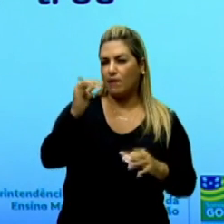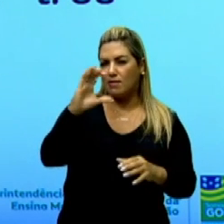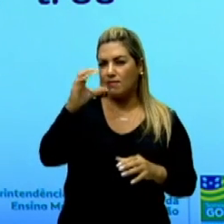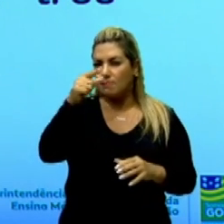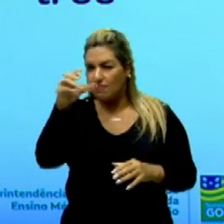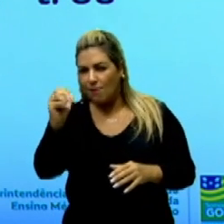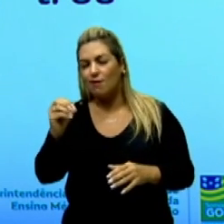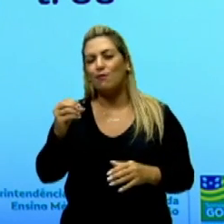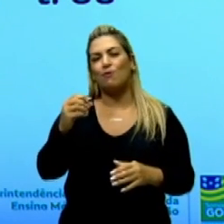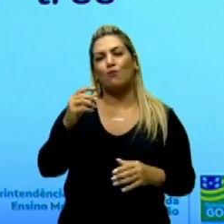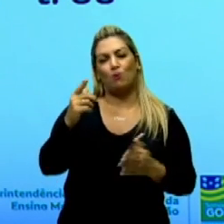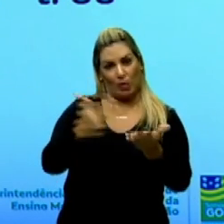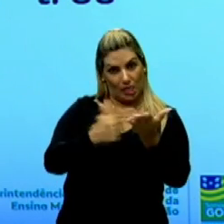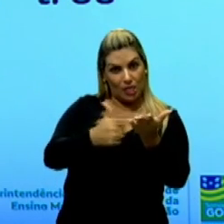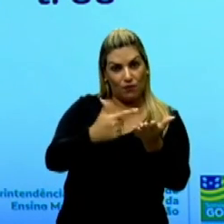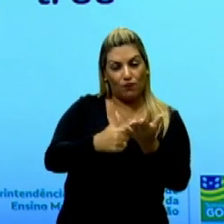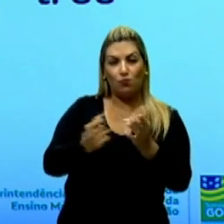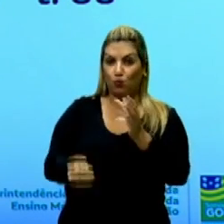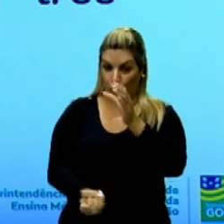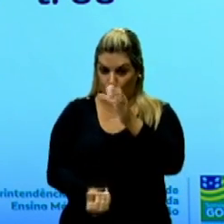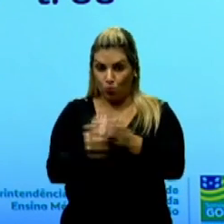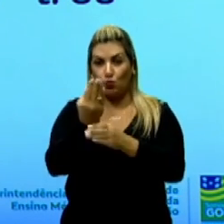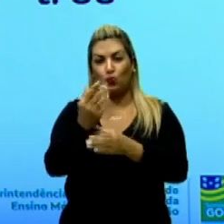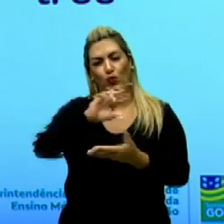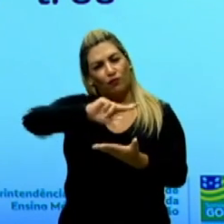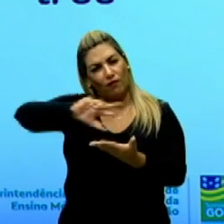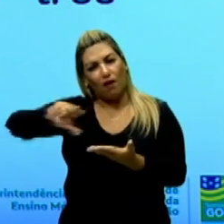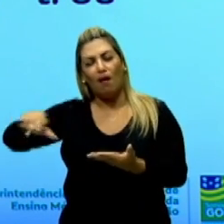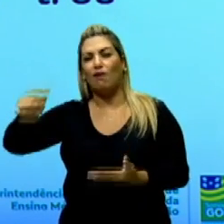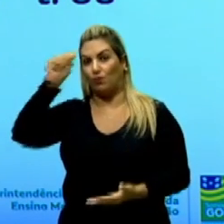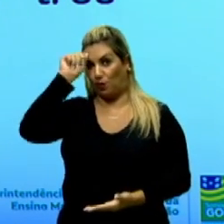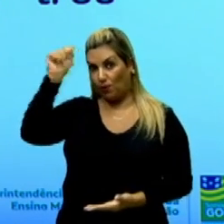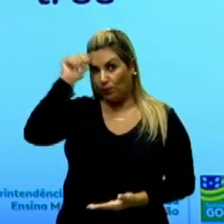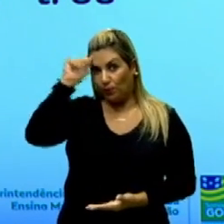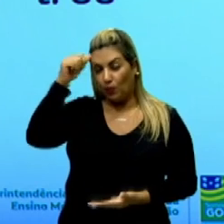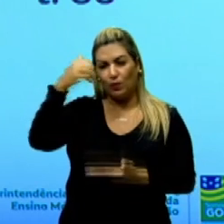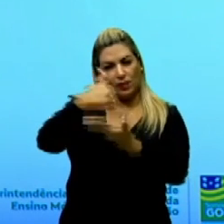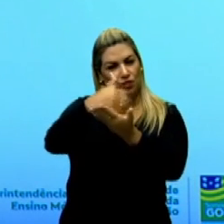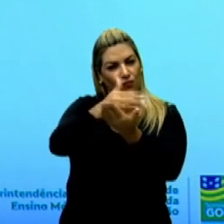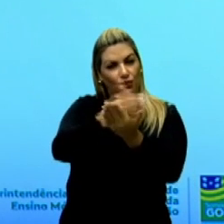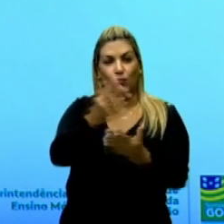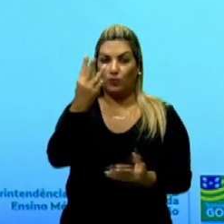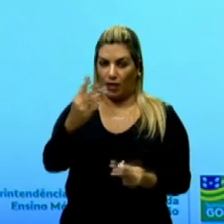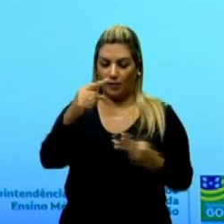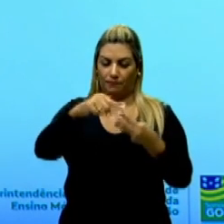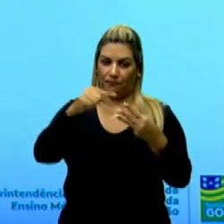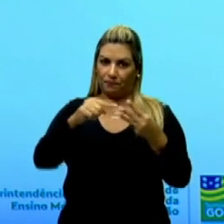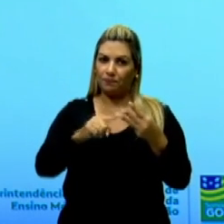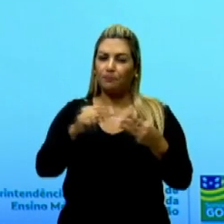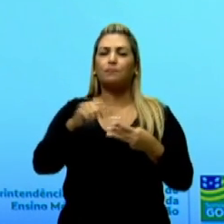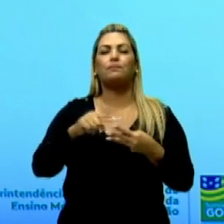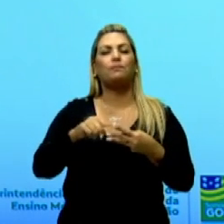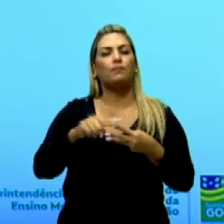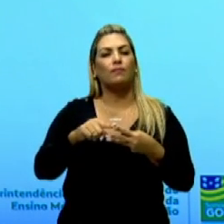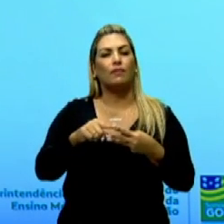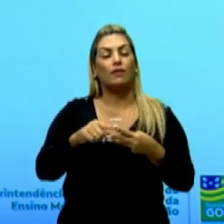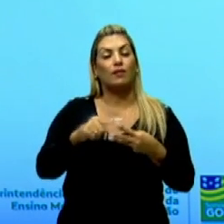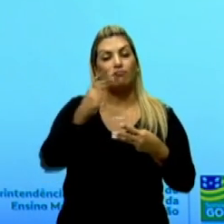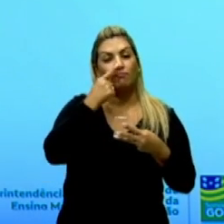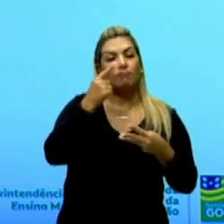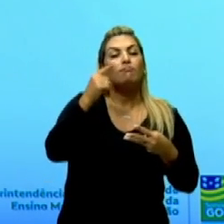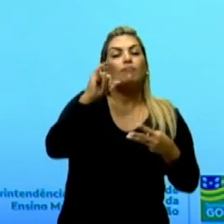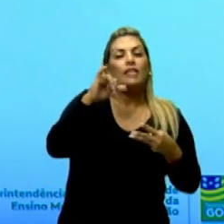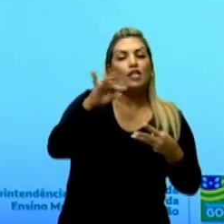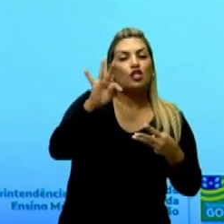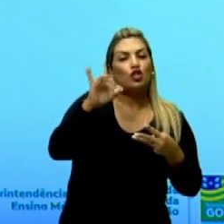com o aparecimento de novos escritores que se distribuíam em três vertentes. A primeira é intimista.